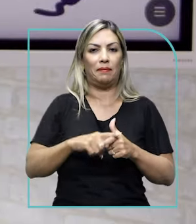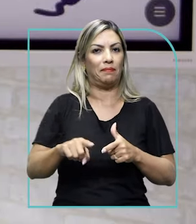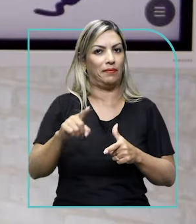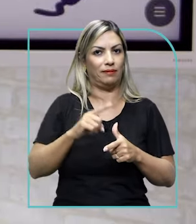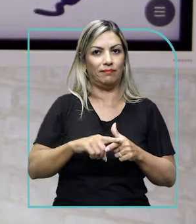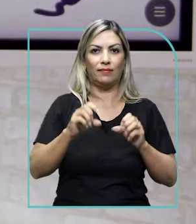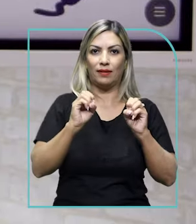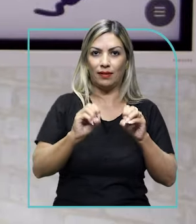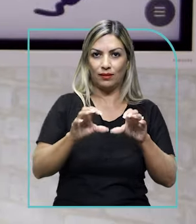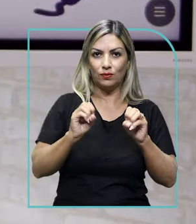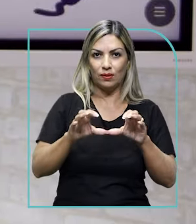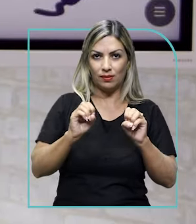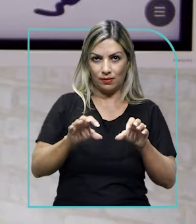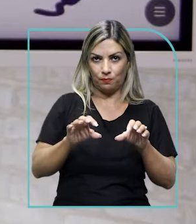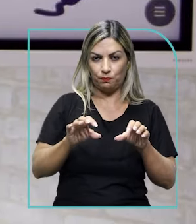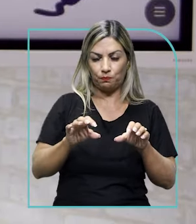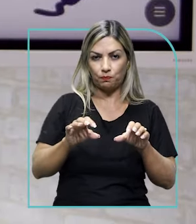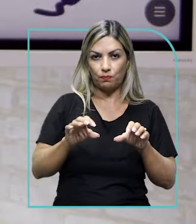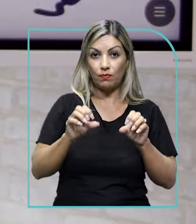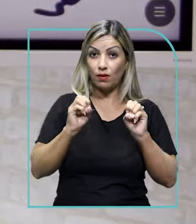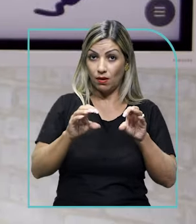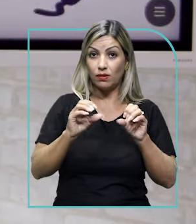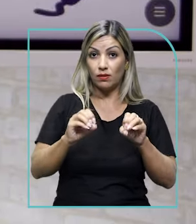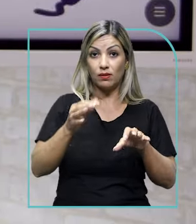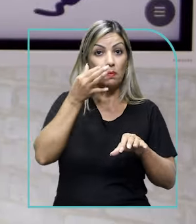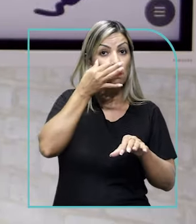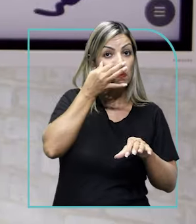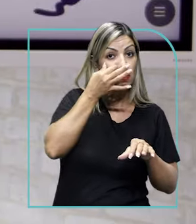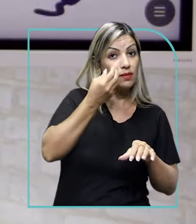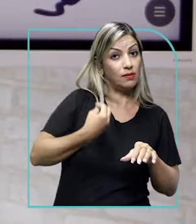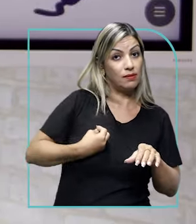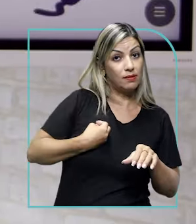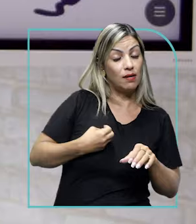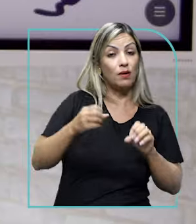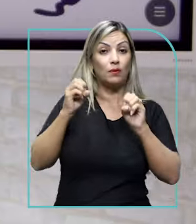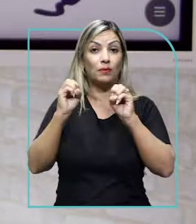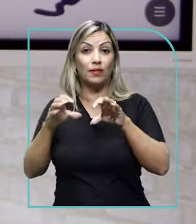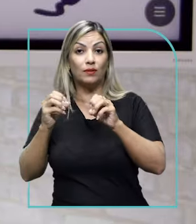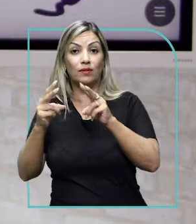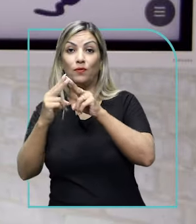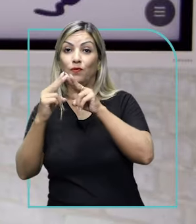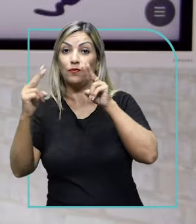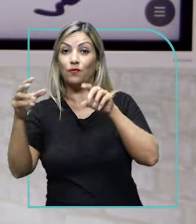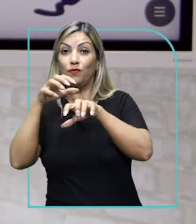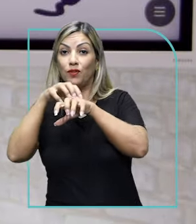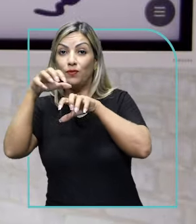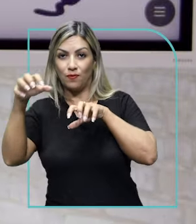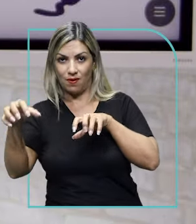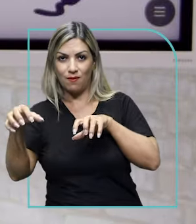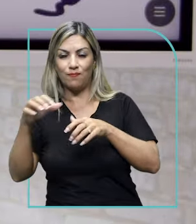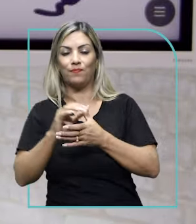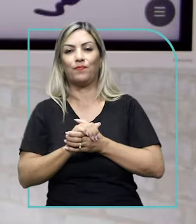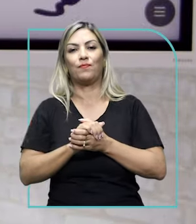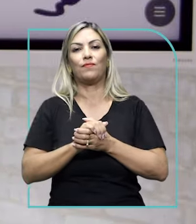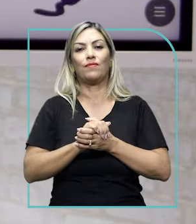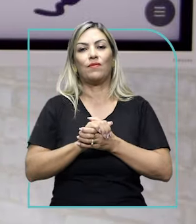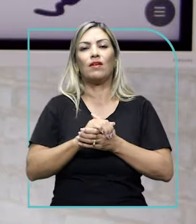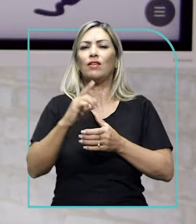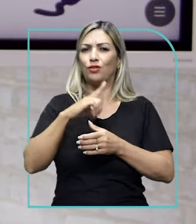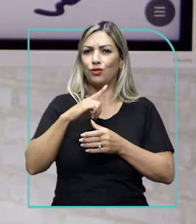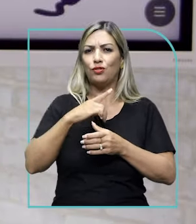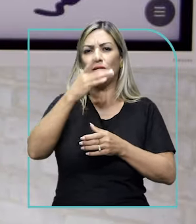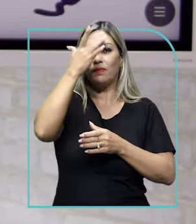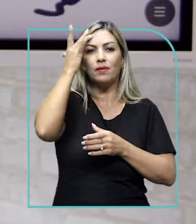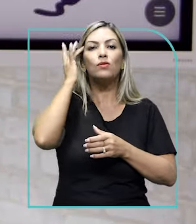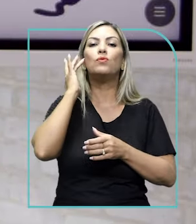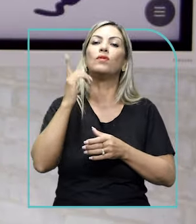educação, a educação presencial e a educação online, né? Então, tinha